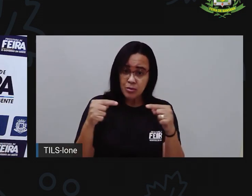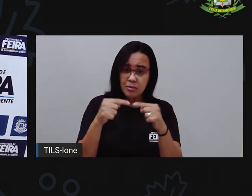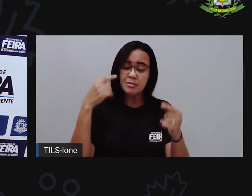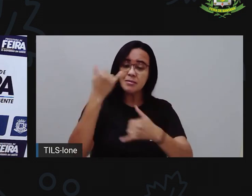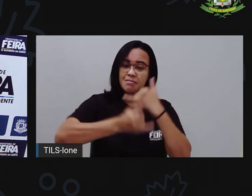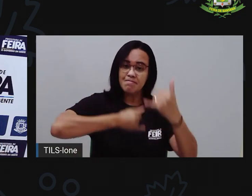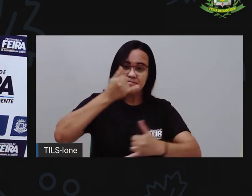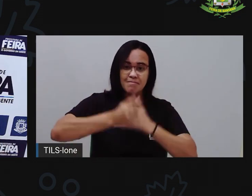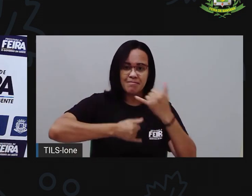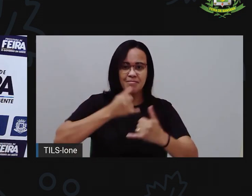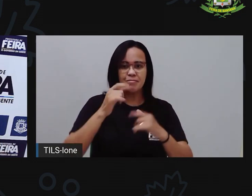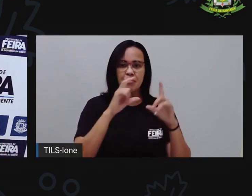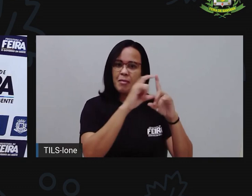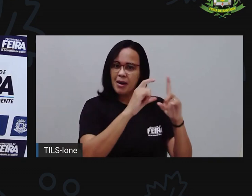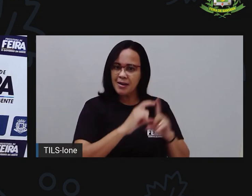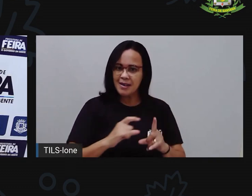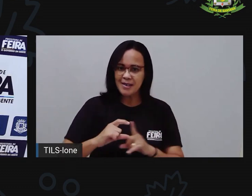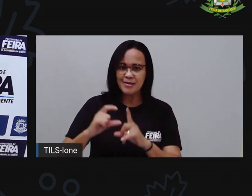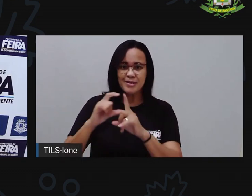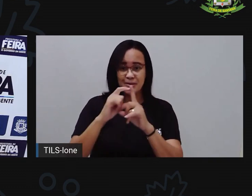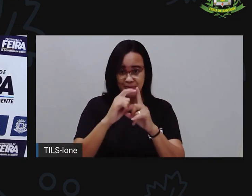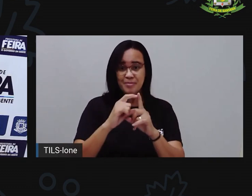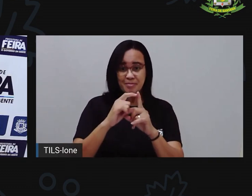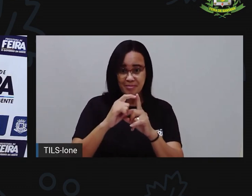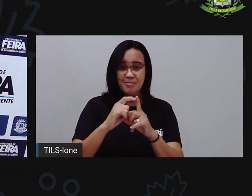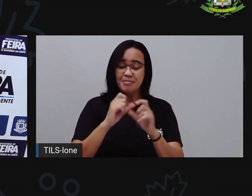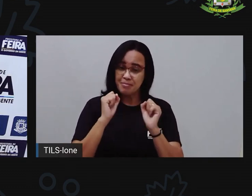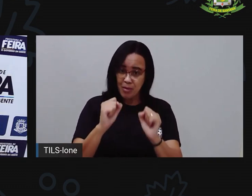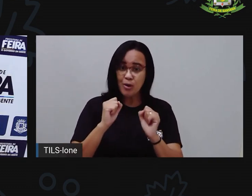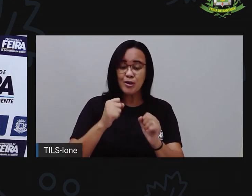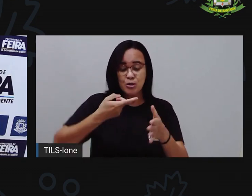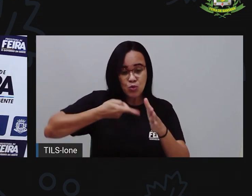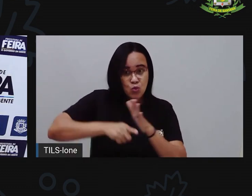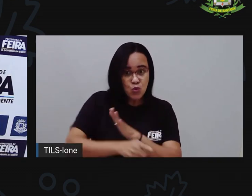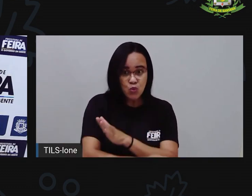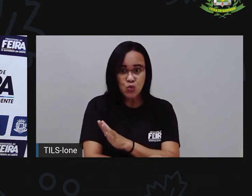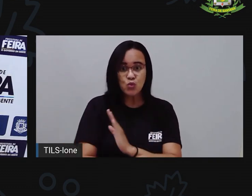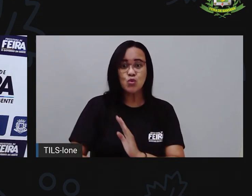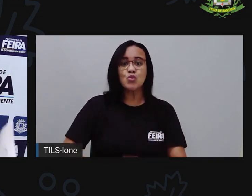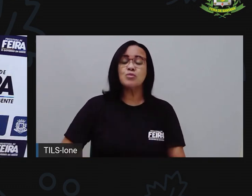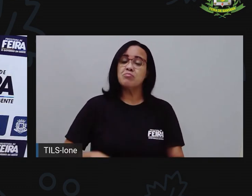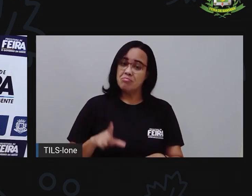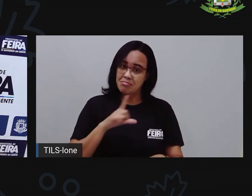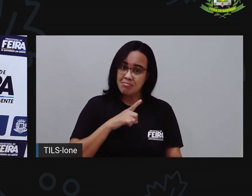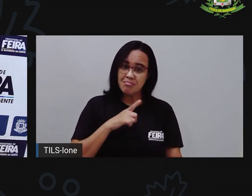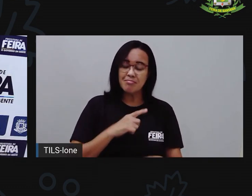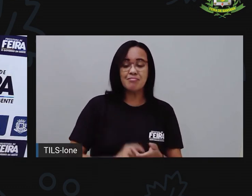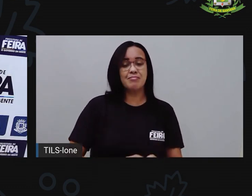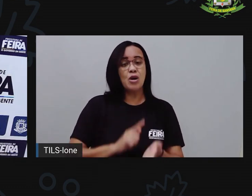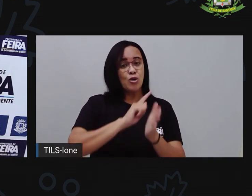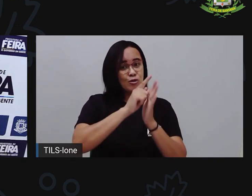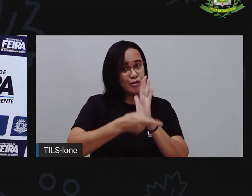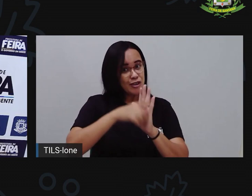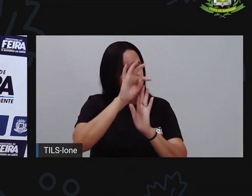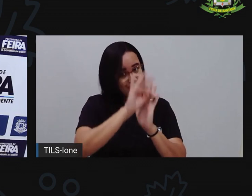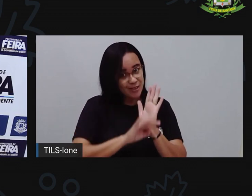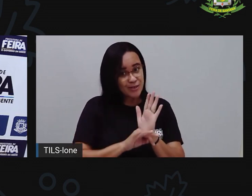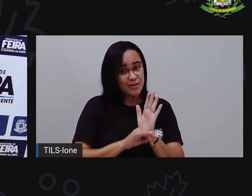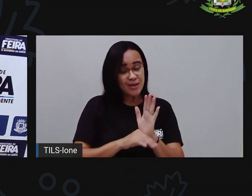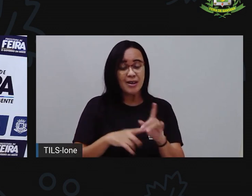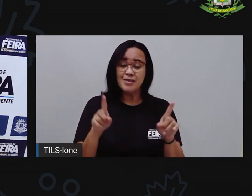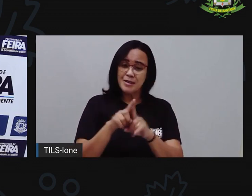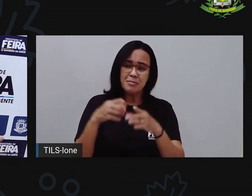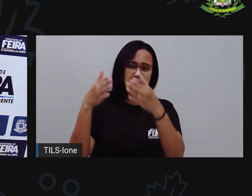brincar com as palavras, né? Então, explorem esse gênero, Tentem ler aí, peçam algum adulto pra ler algum cordel pra